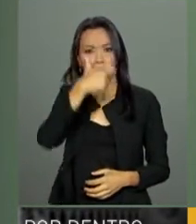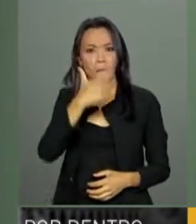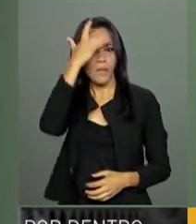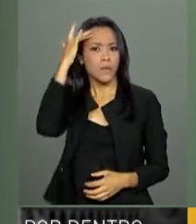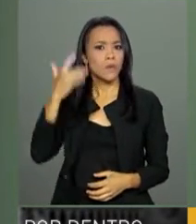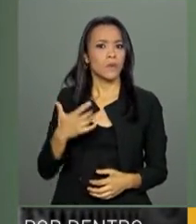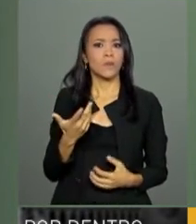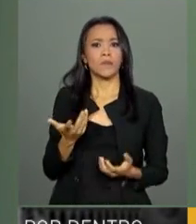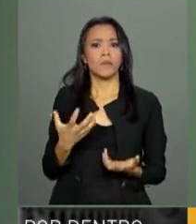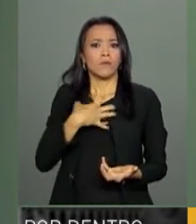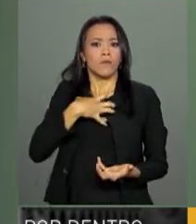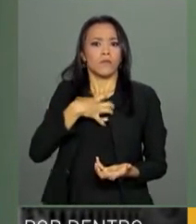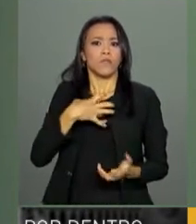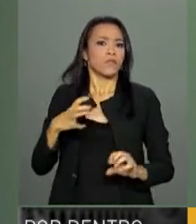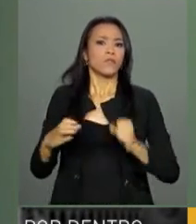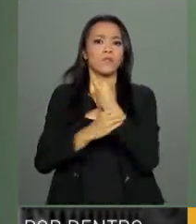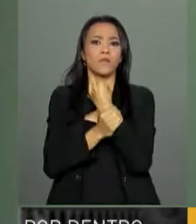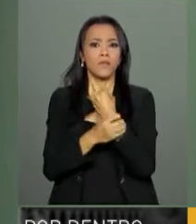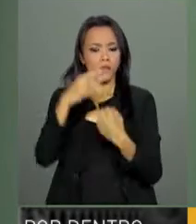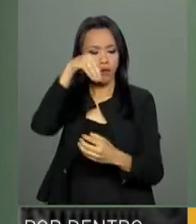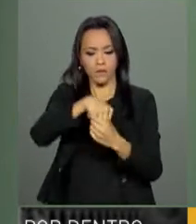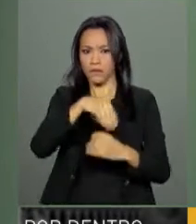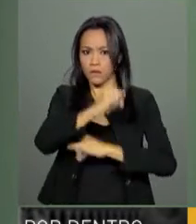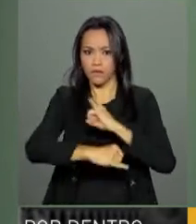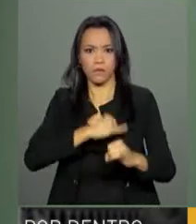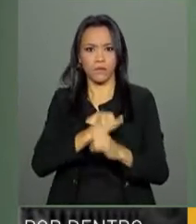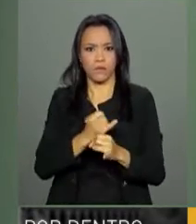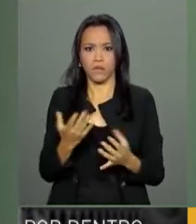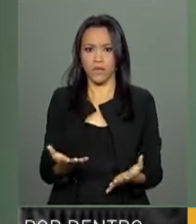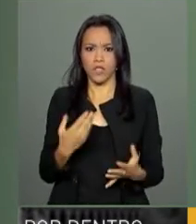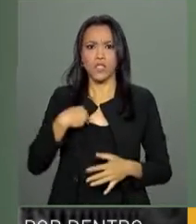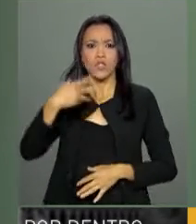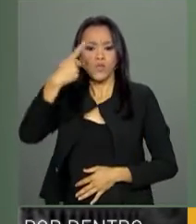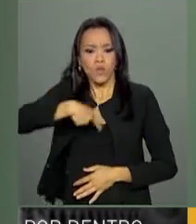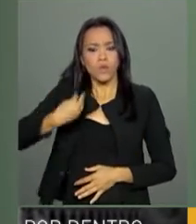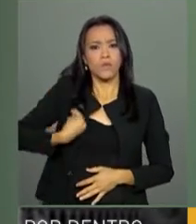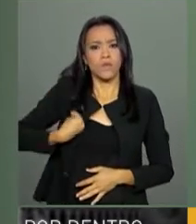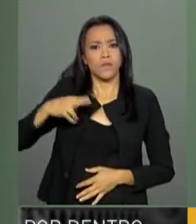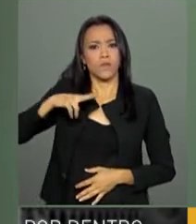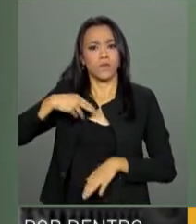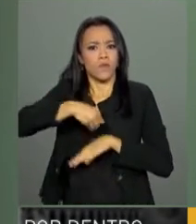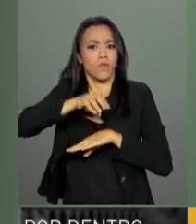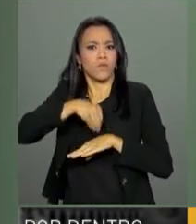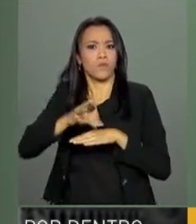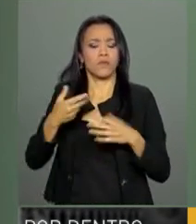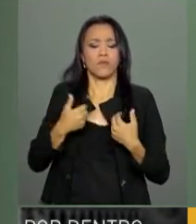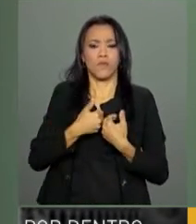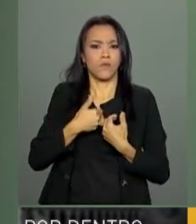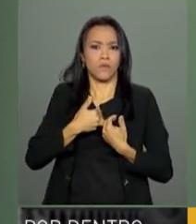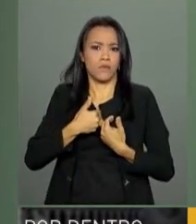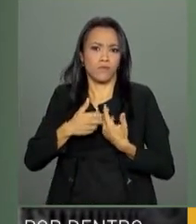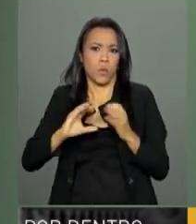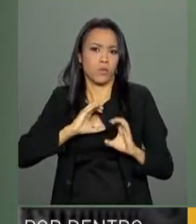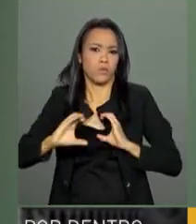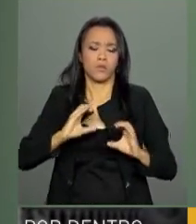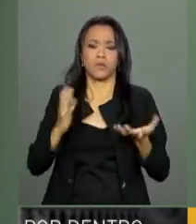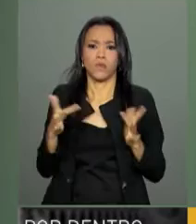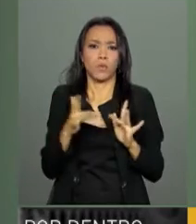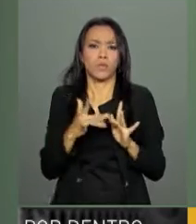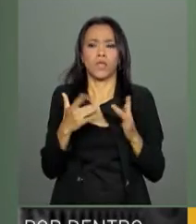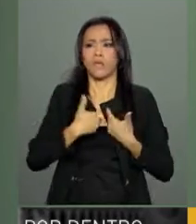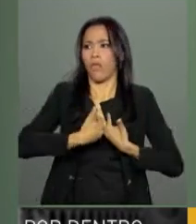dispuser de segurança para que seus dados sejam preservados, suas comunicações com esses